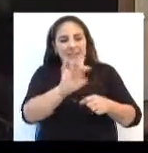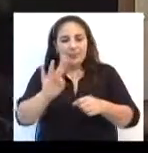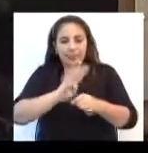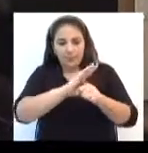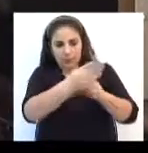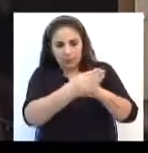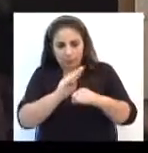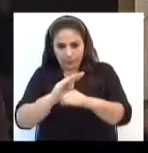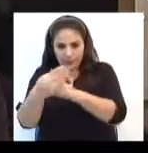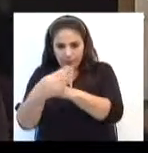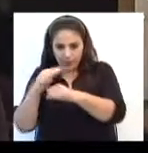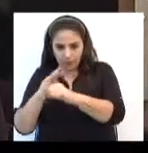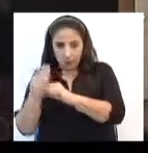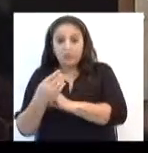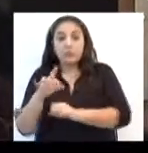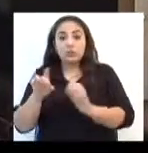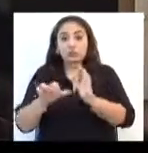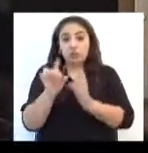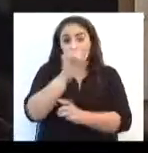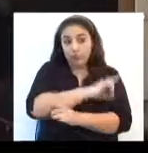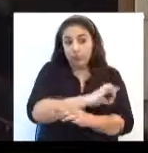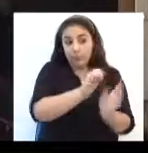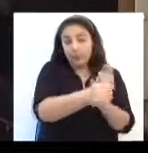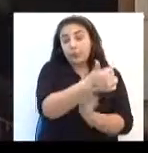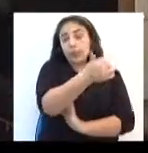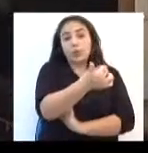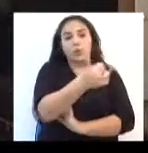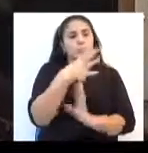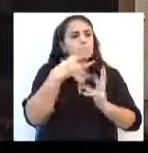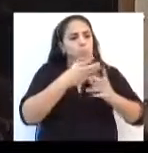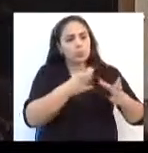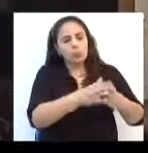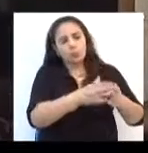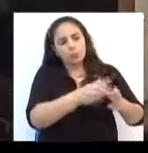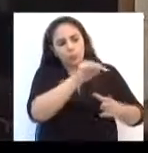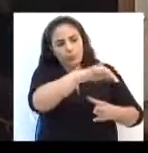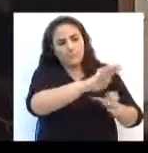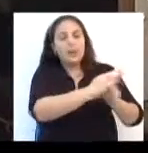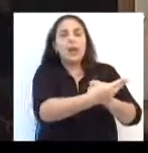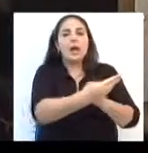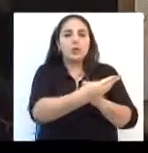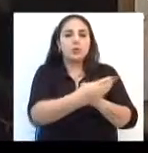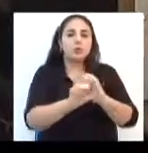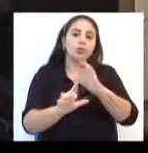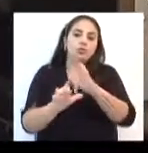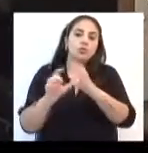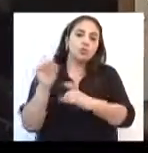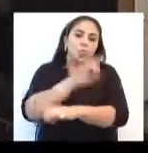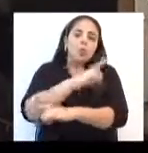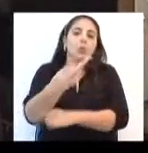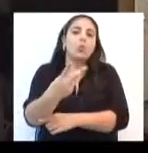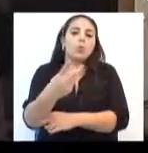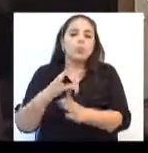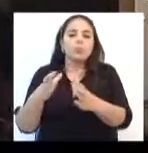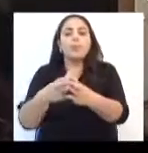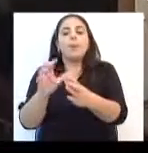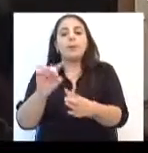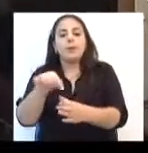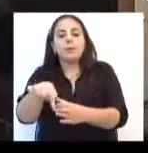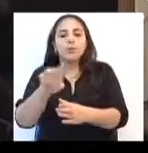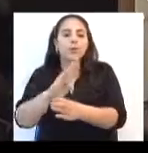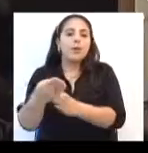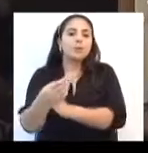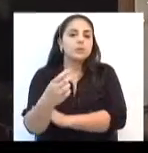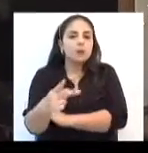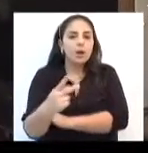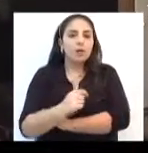bairro. O dia primeiro, toda uma equipe no bairro tal, o dia dois, toda a equipe no bairro tal, para que